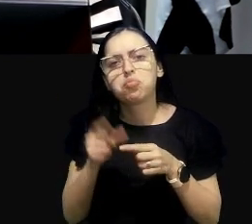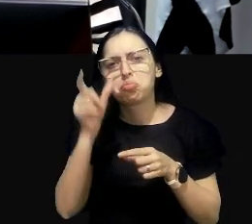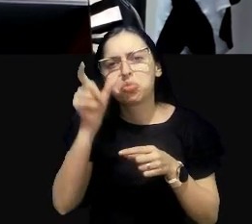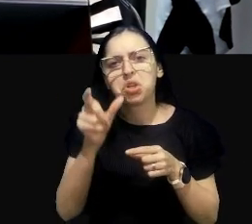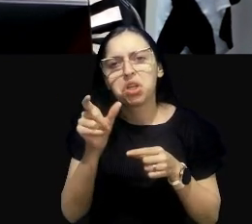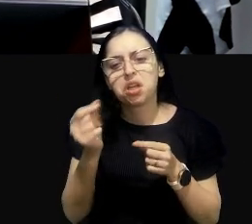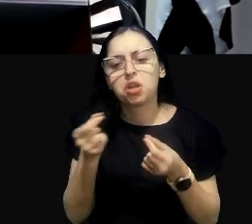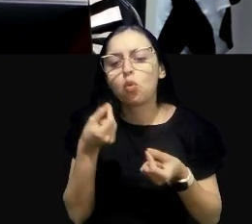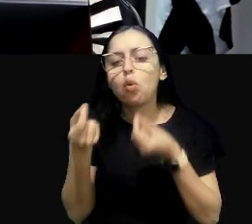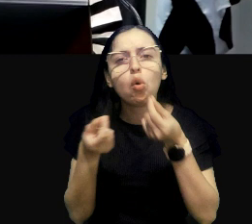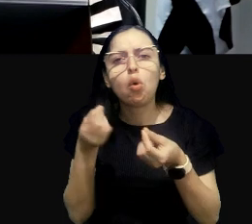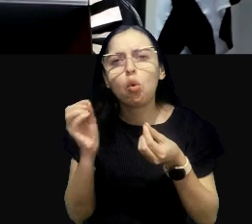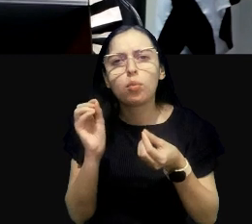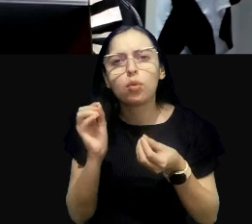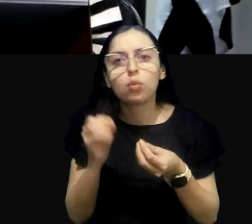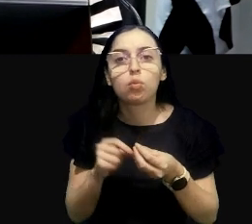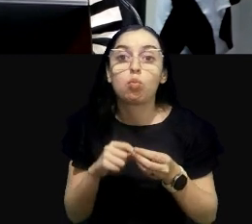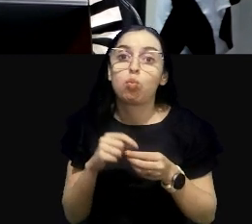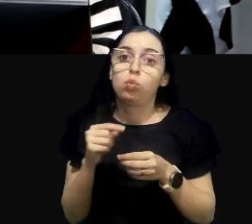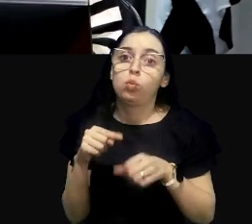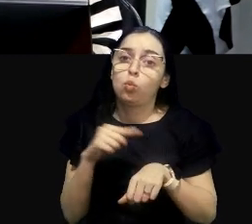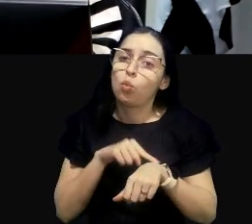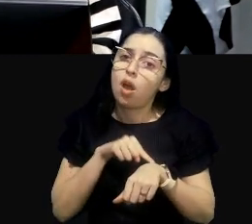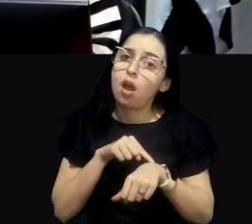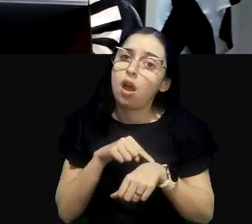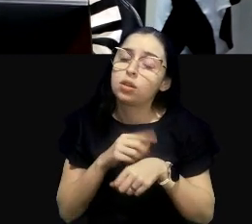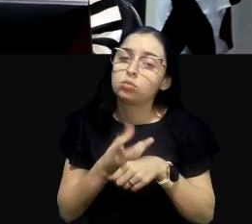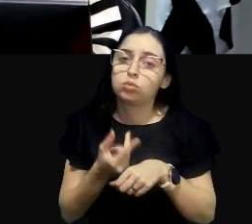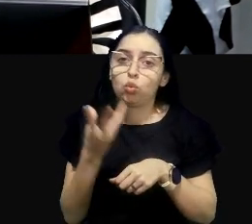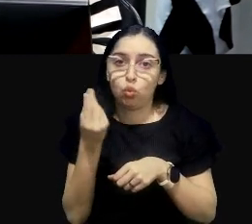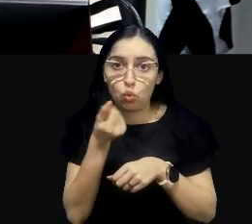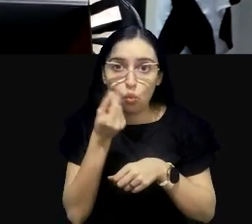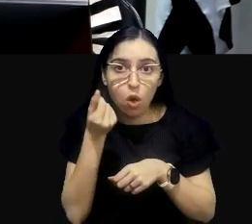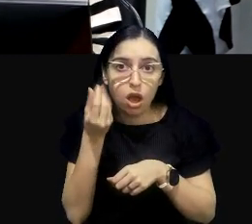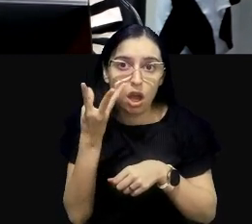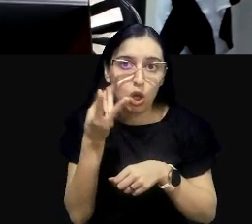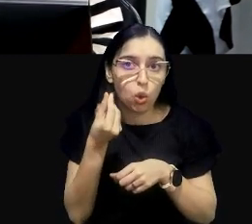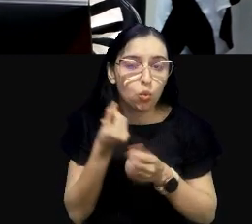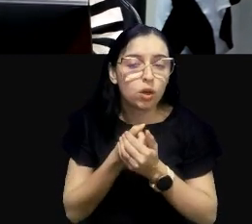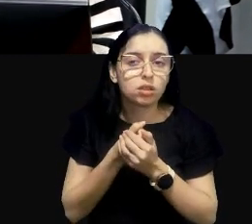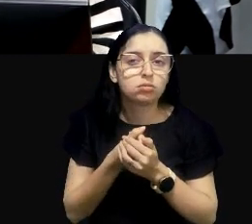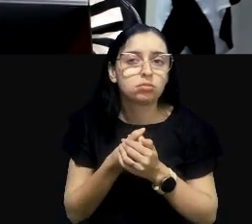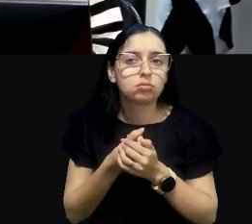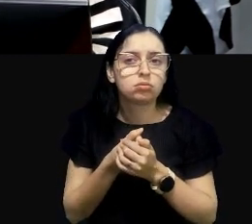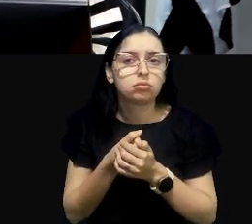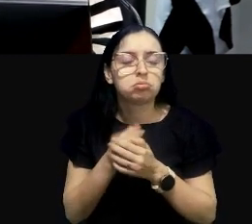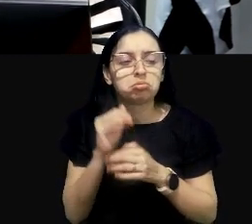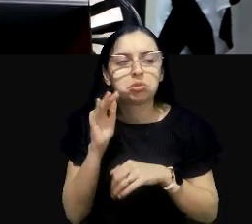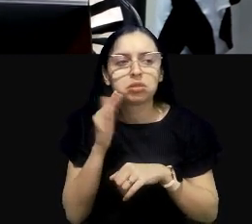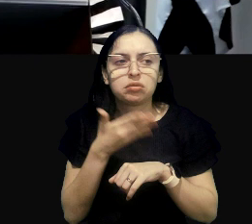Como? Quando? Quanto? Tentem responder.